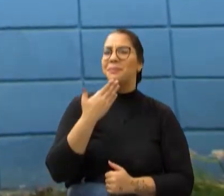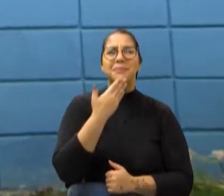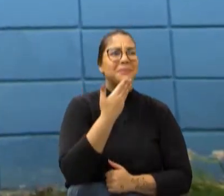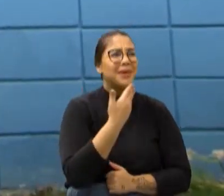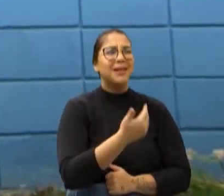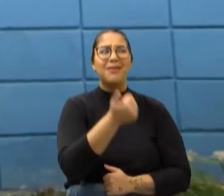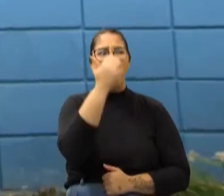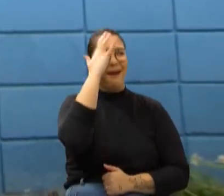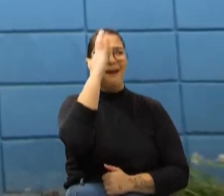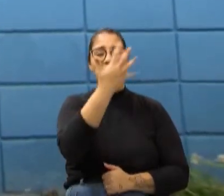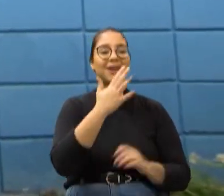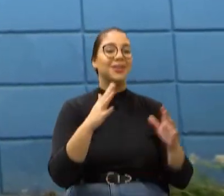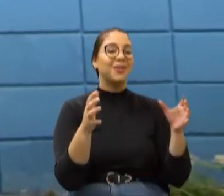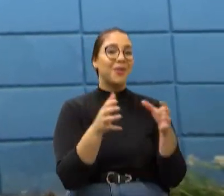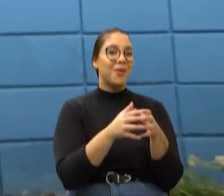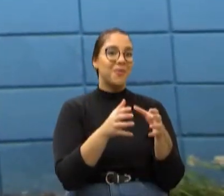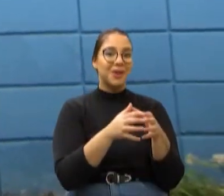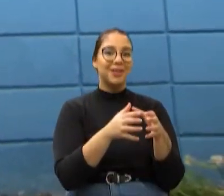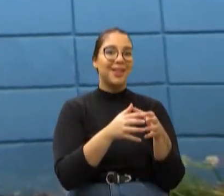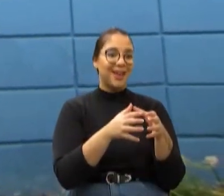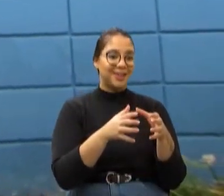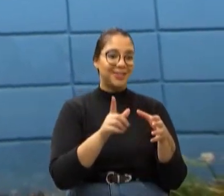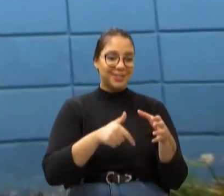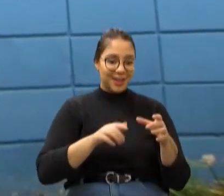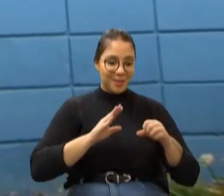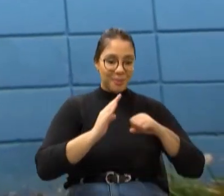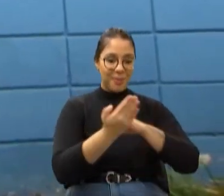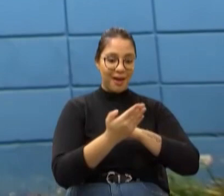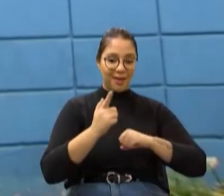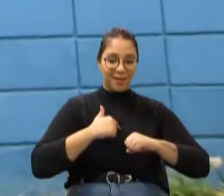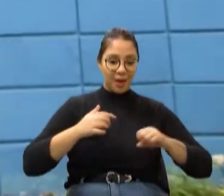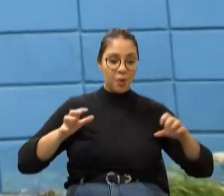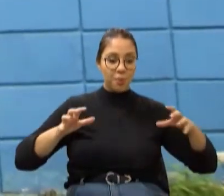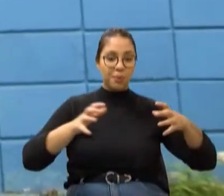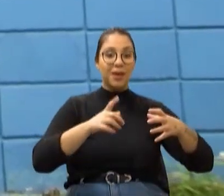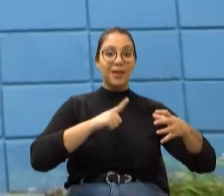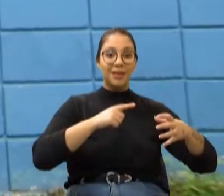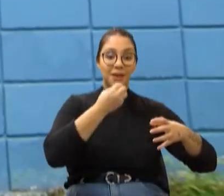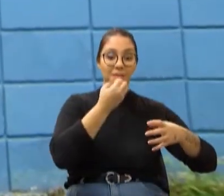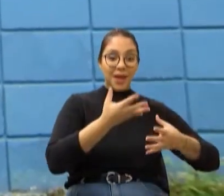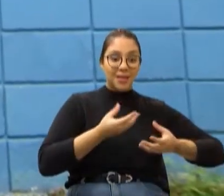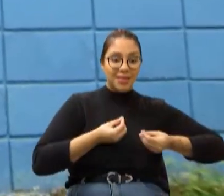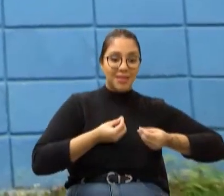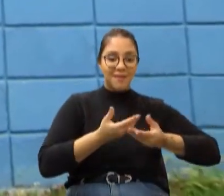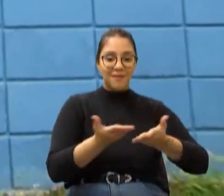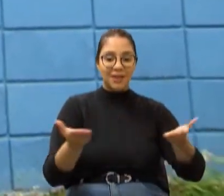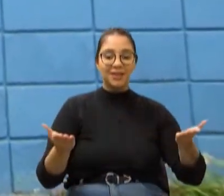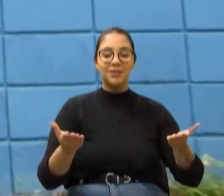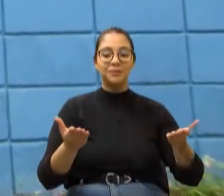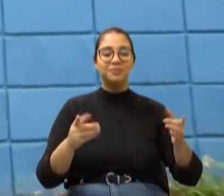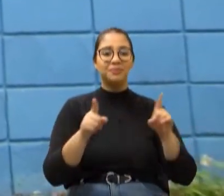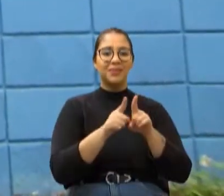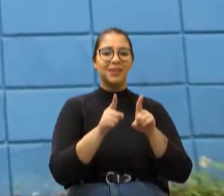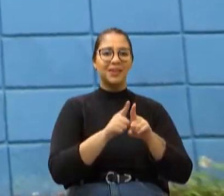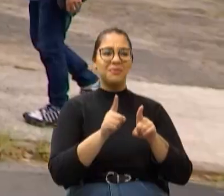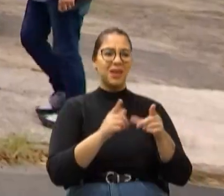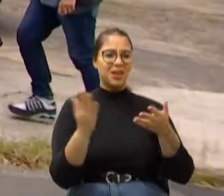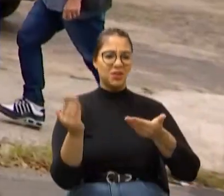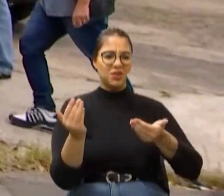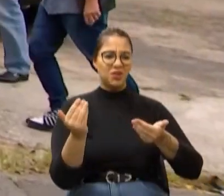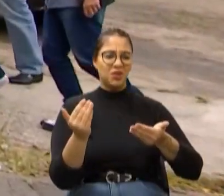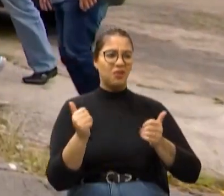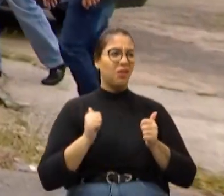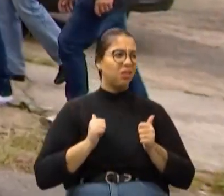solução que trouxe para a gente, para a nossa comunidade, onde a comunidade pode ser beneficiada e